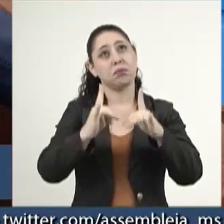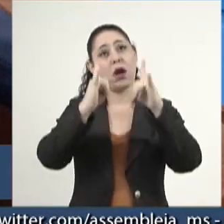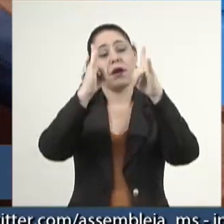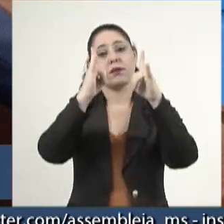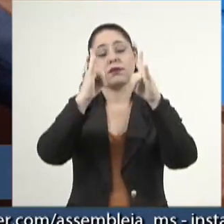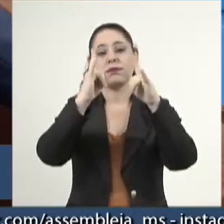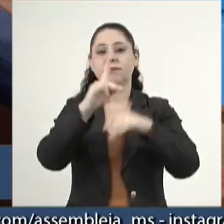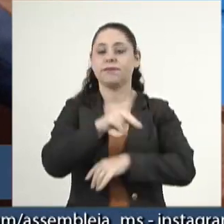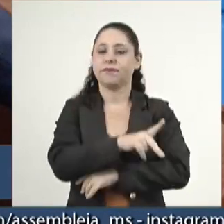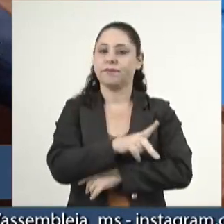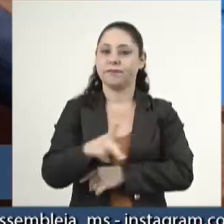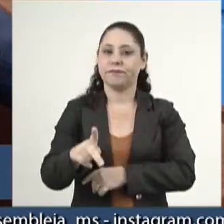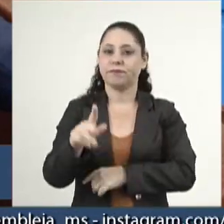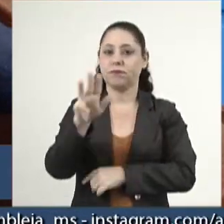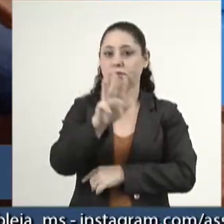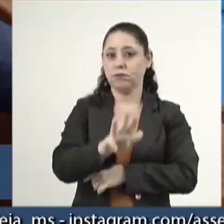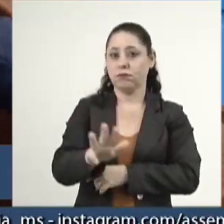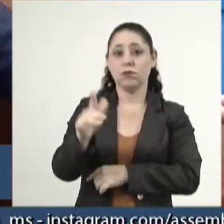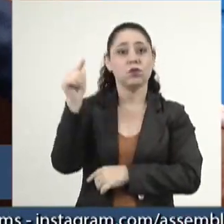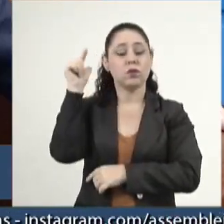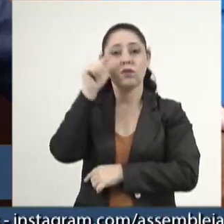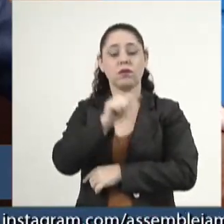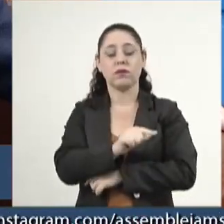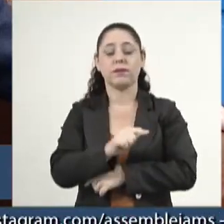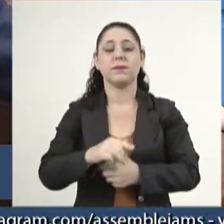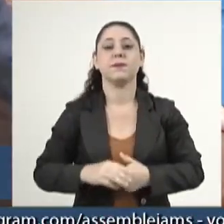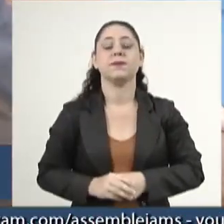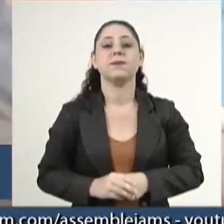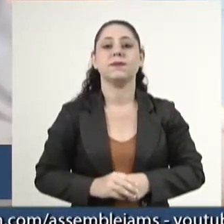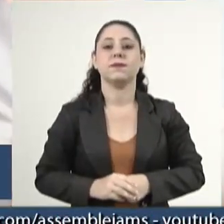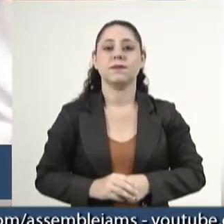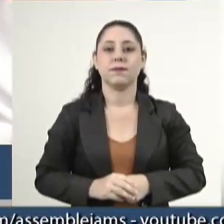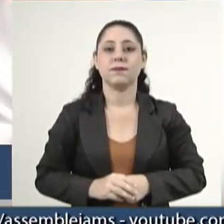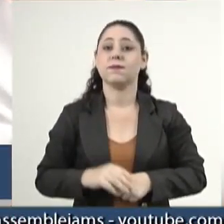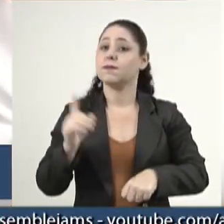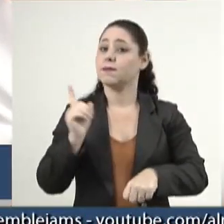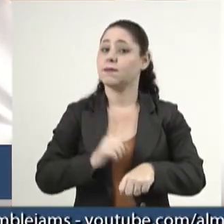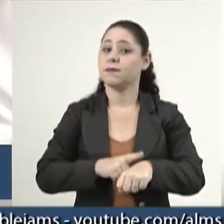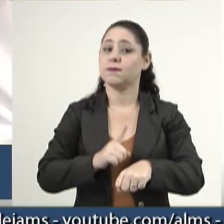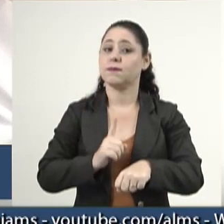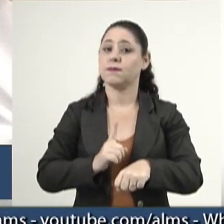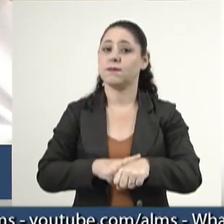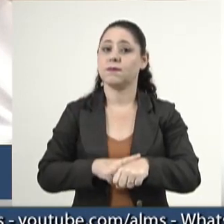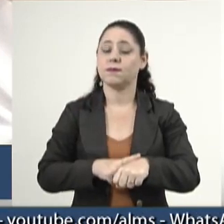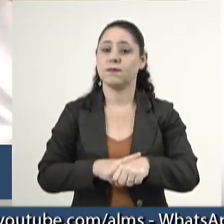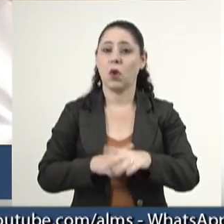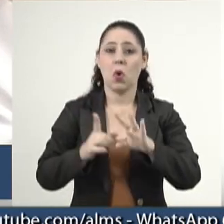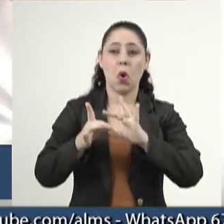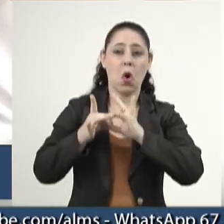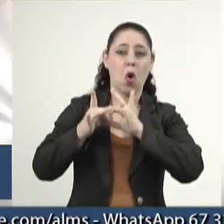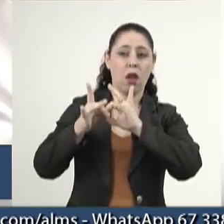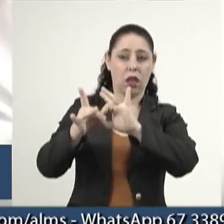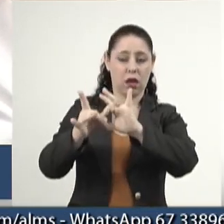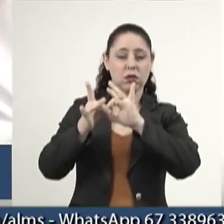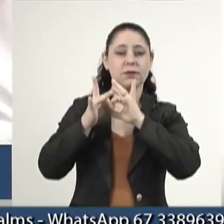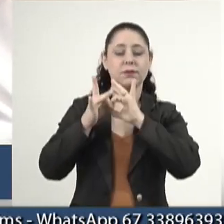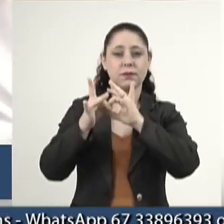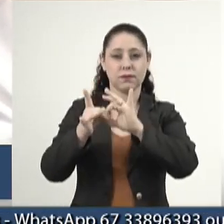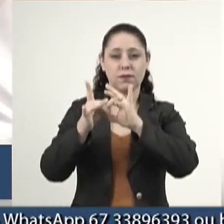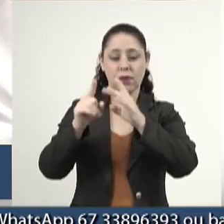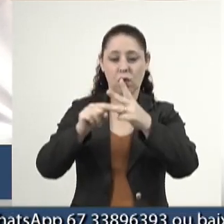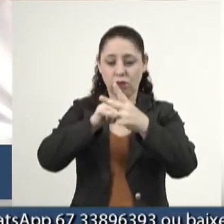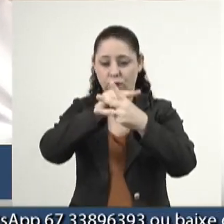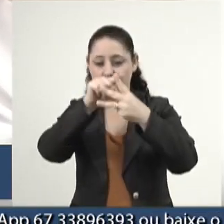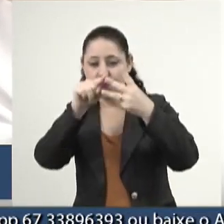conseguiu, naquele momento, unir os